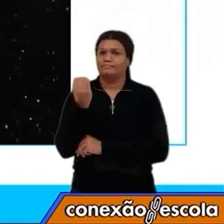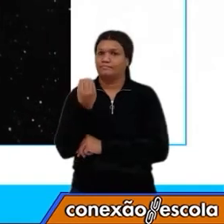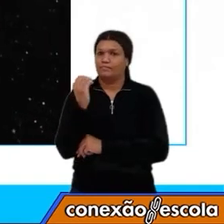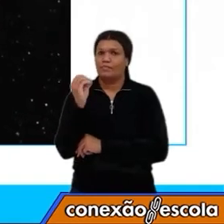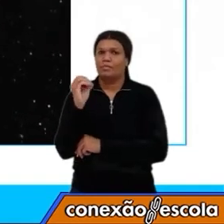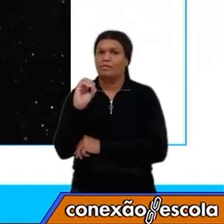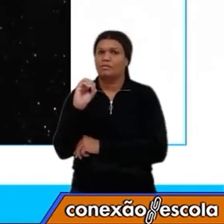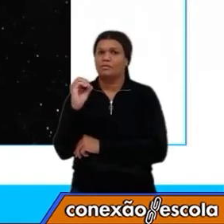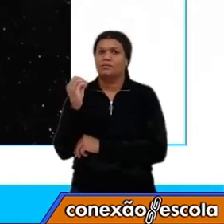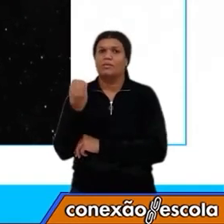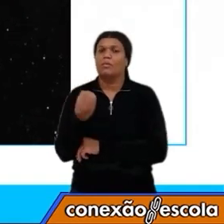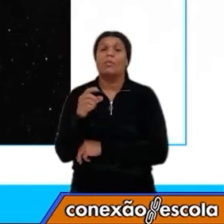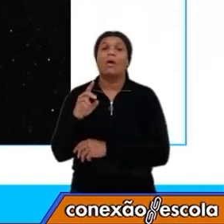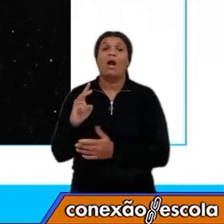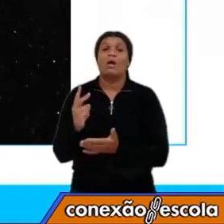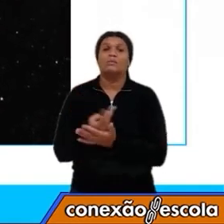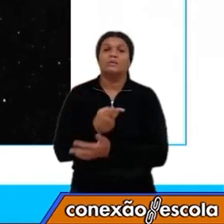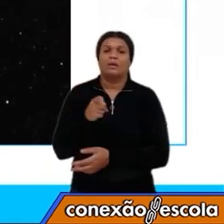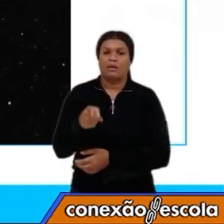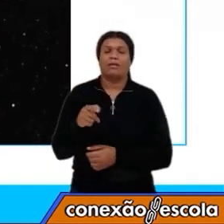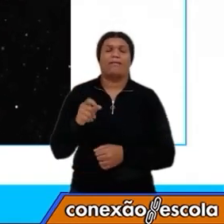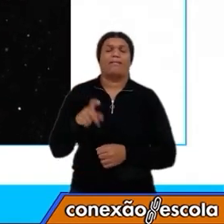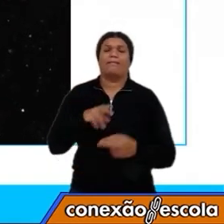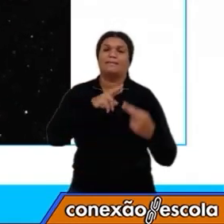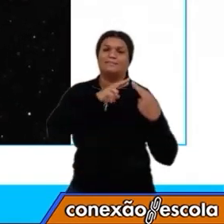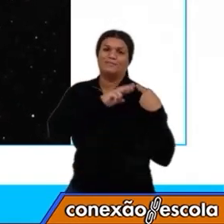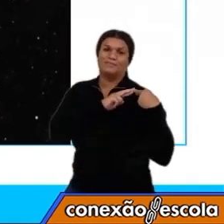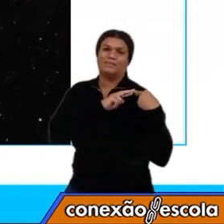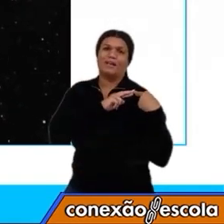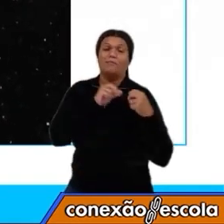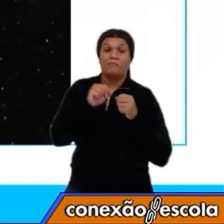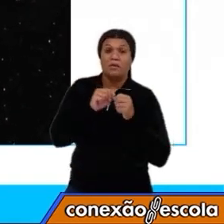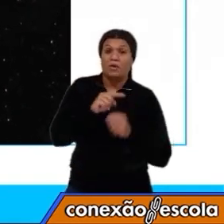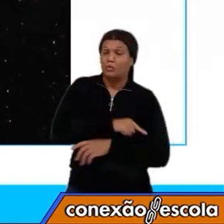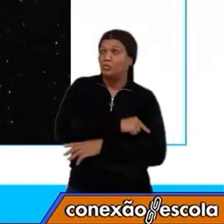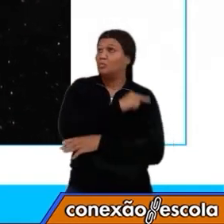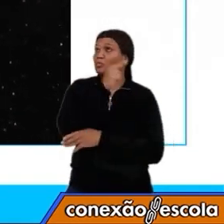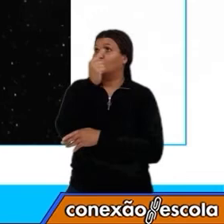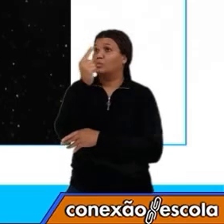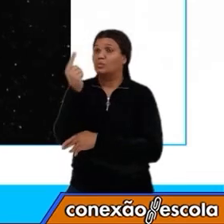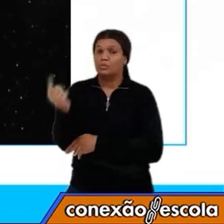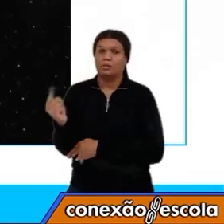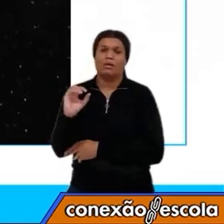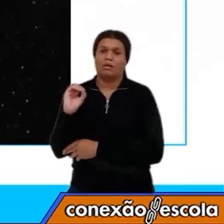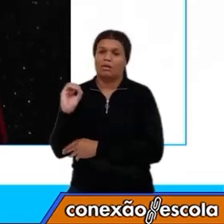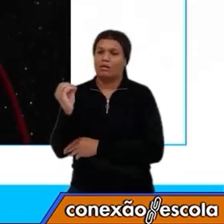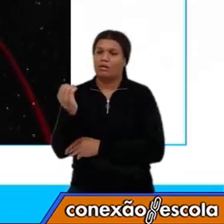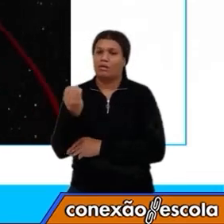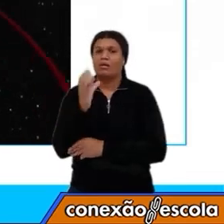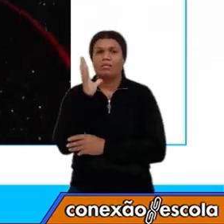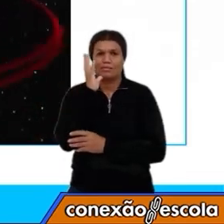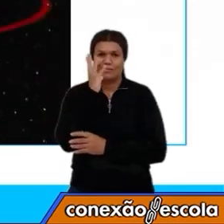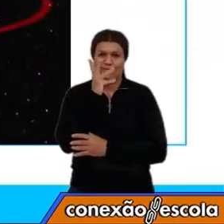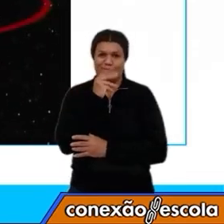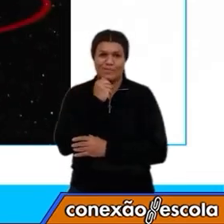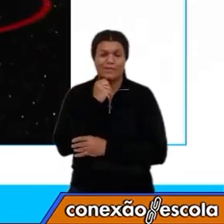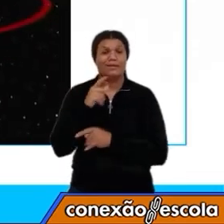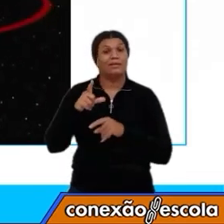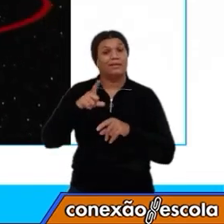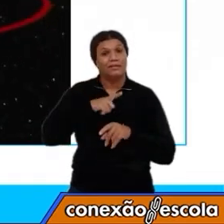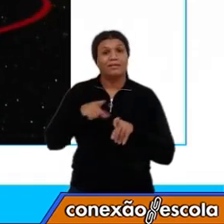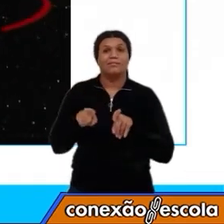a geração dos dias. E nós veremos também o movimento de translação, esse em que a Terra está dando